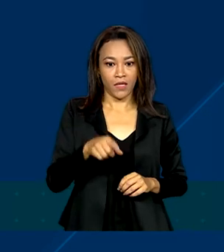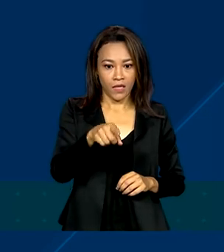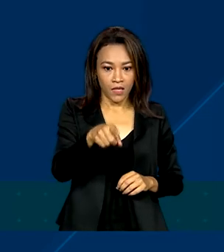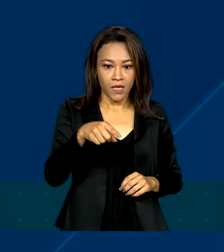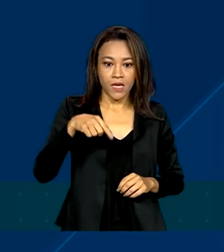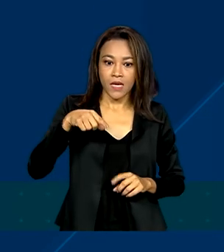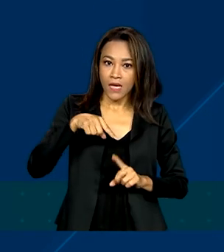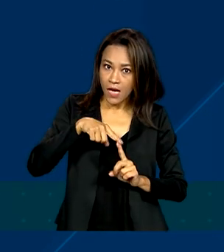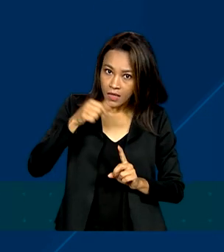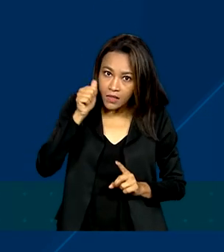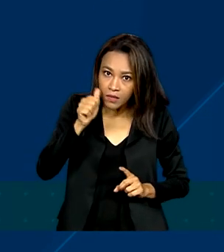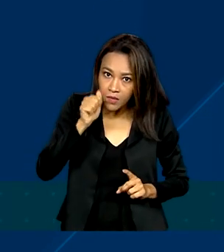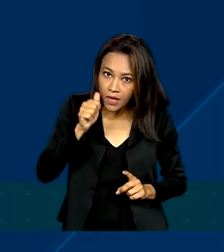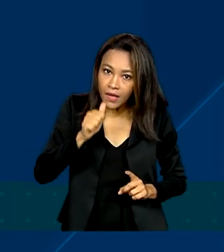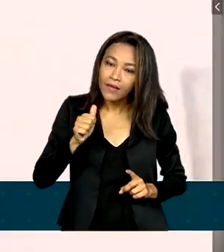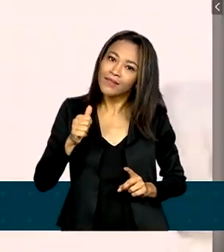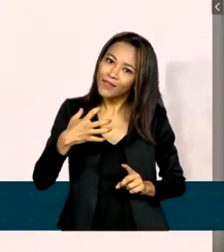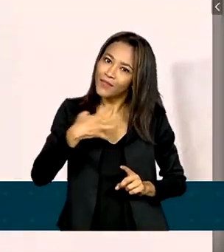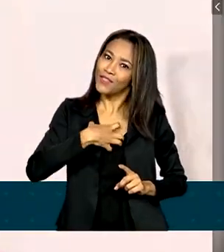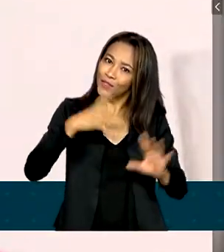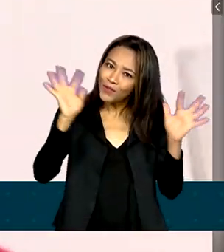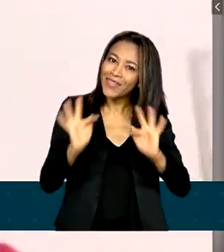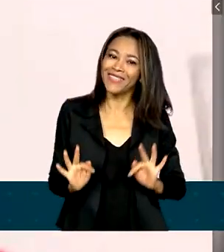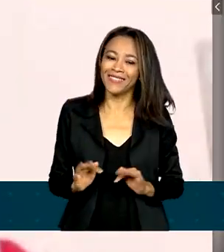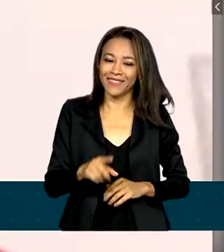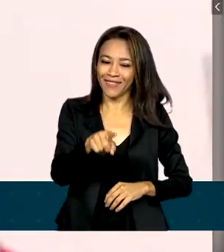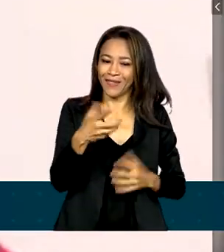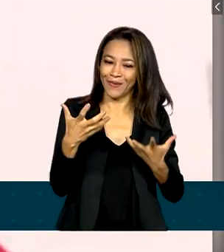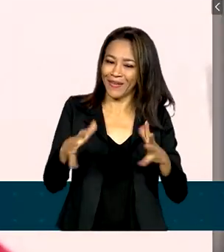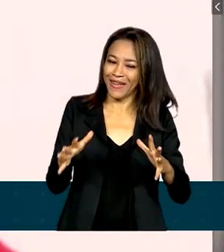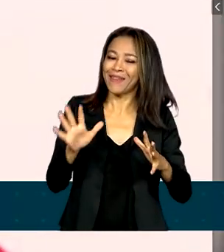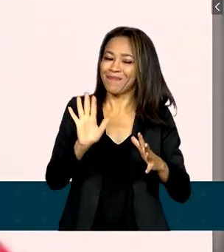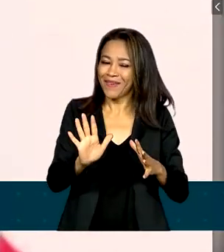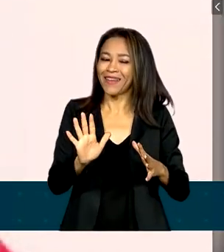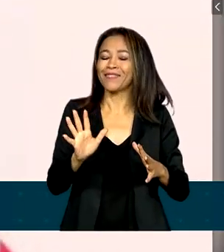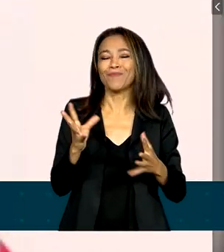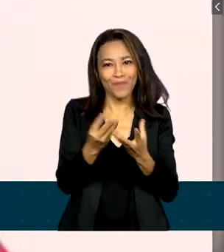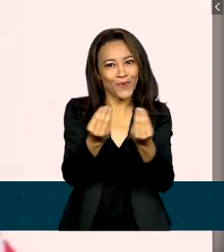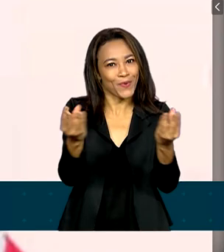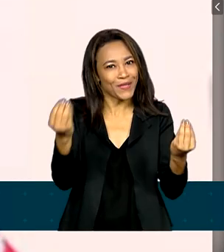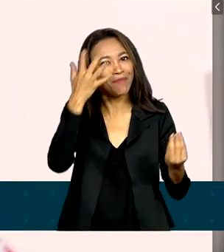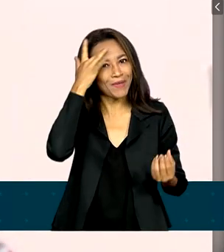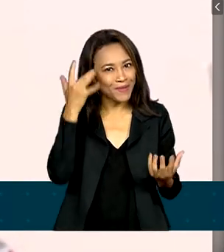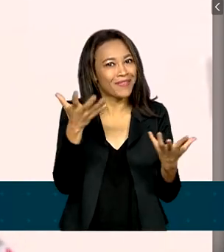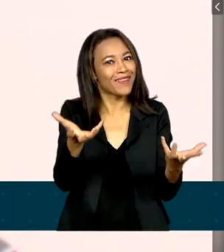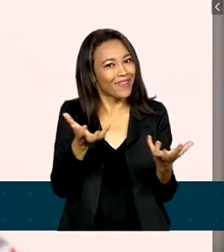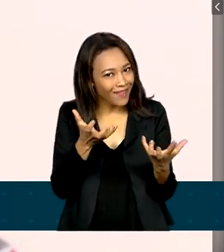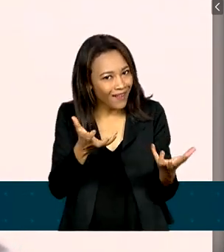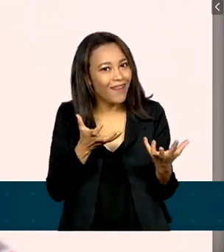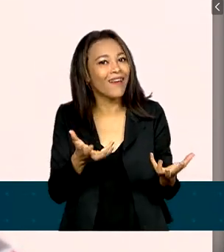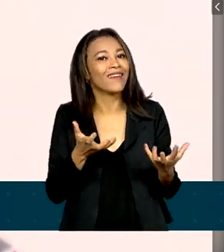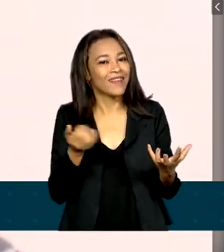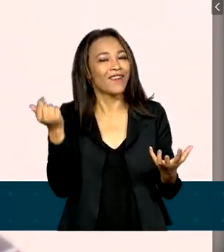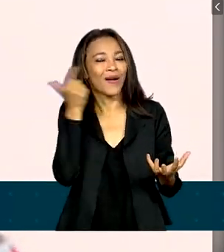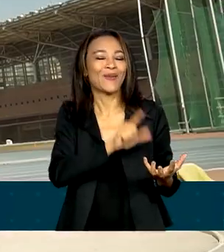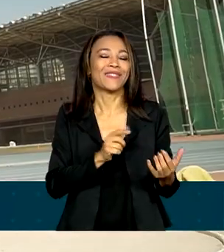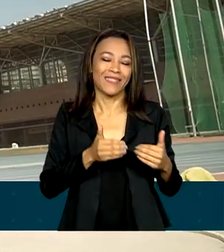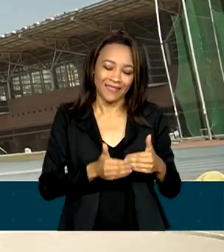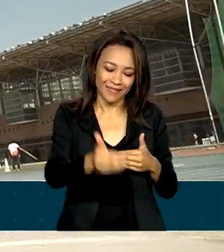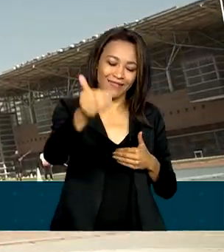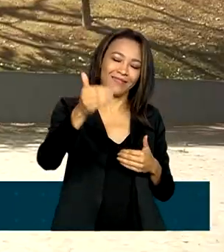vão ter essa cobertura, eu fico muito feliz. Eu não quero mais não, mas muita gente que queira e agora vai dar certinho.